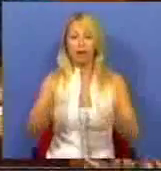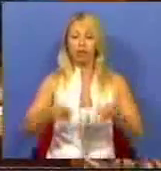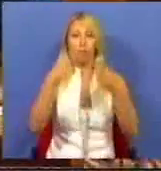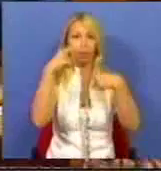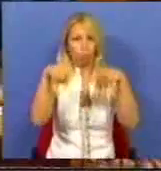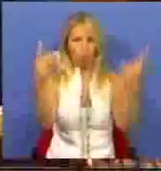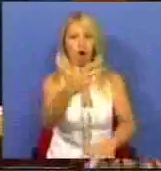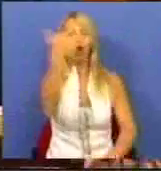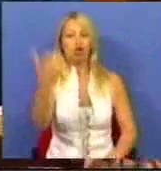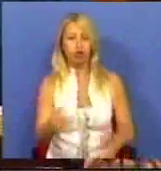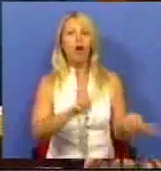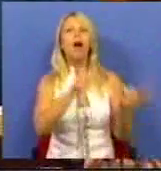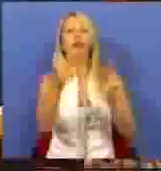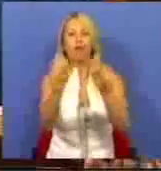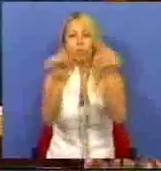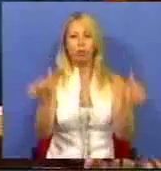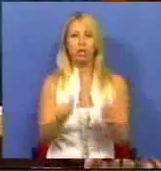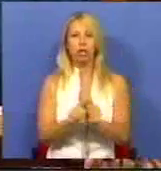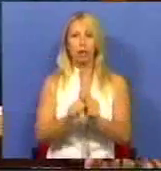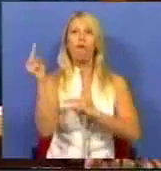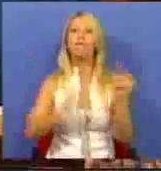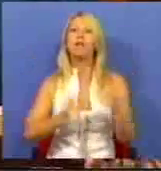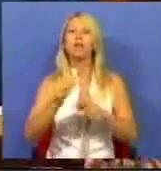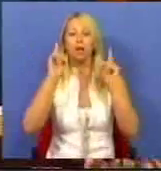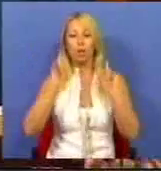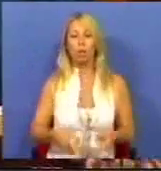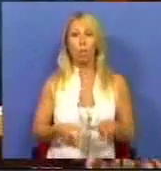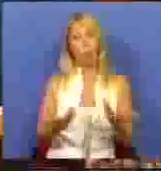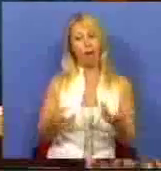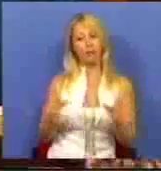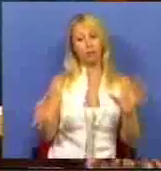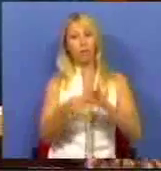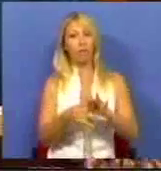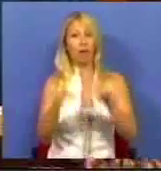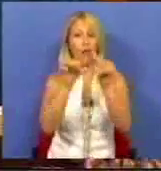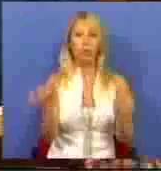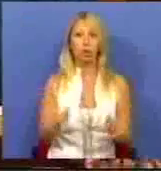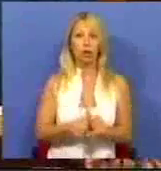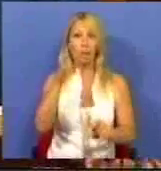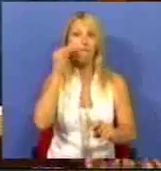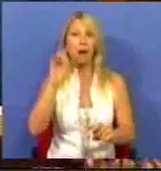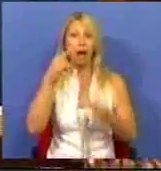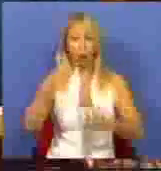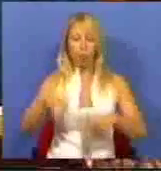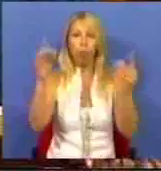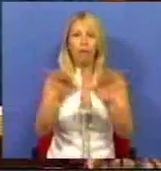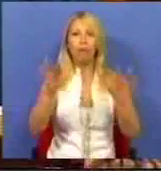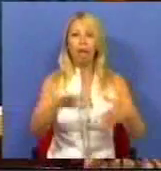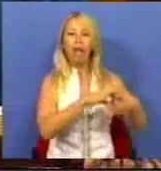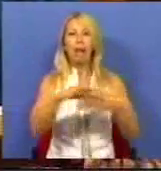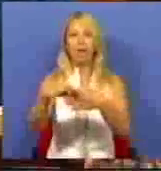a reforma do sistema financeiro, operada a partir de um sistema bancário público como liderante do sistema financeiro,